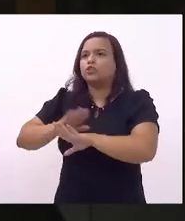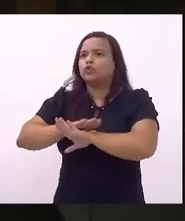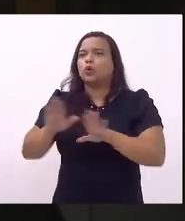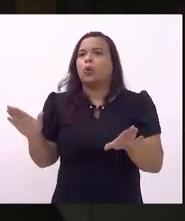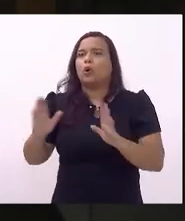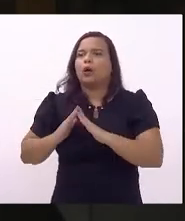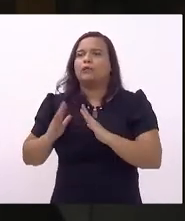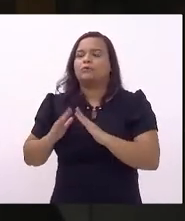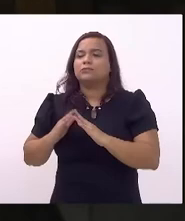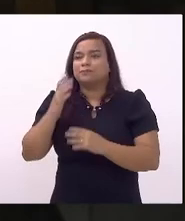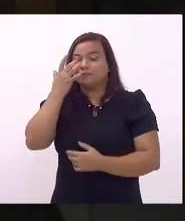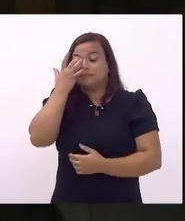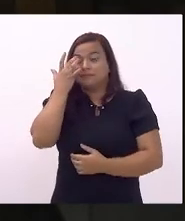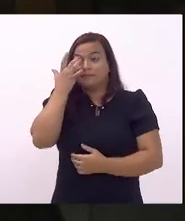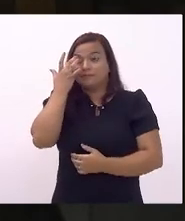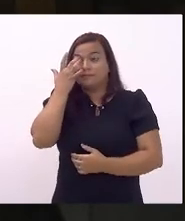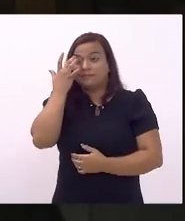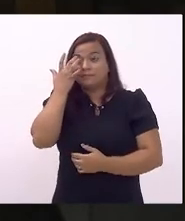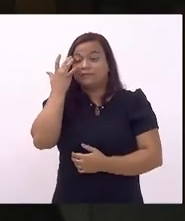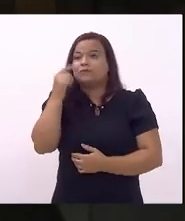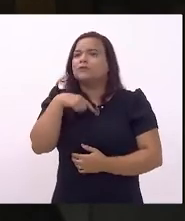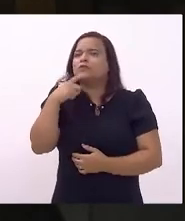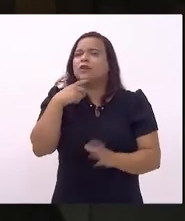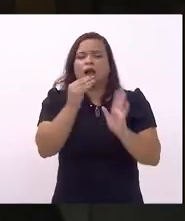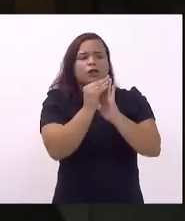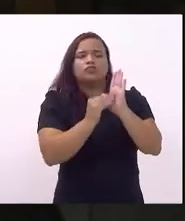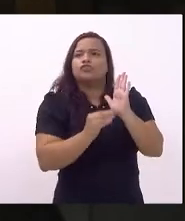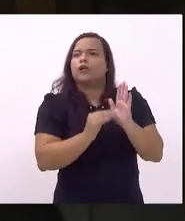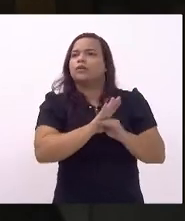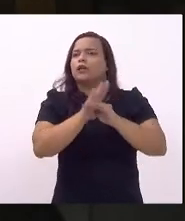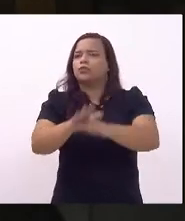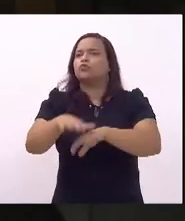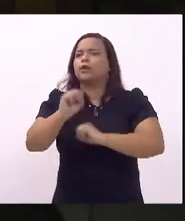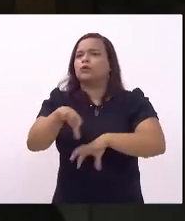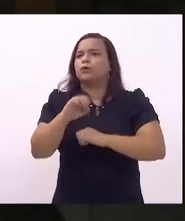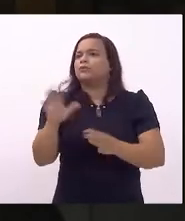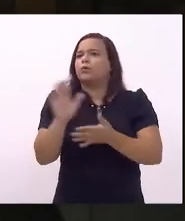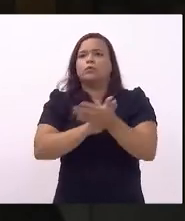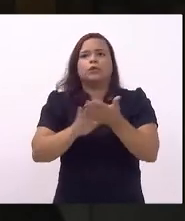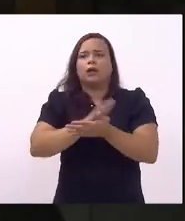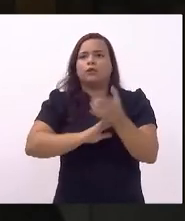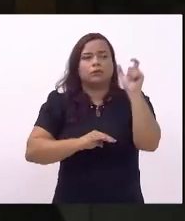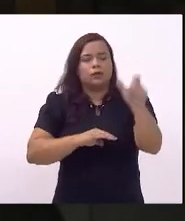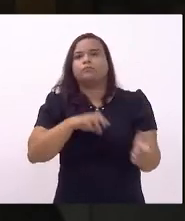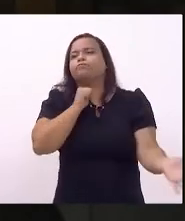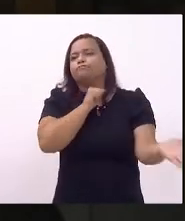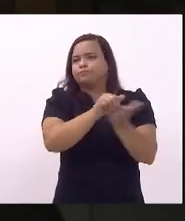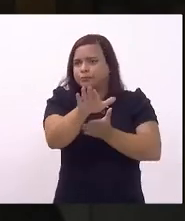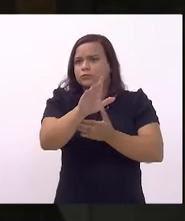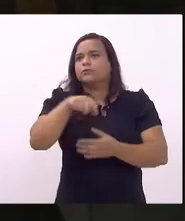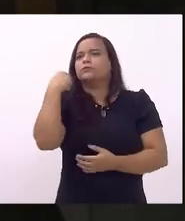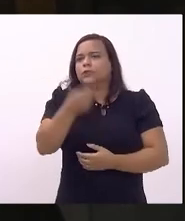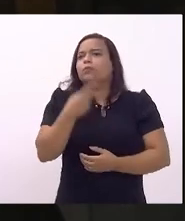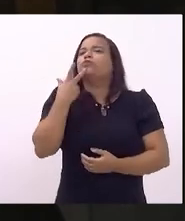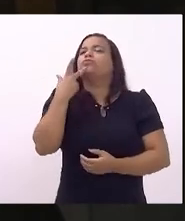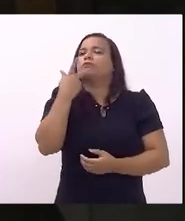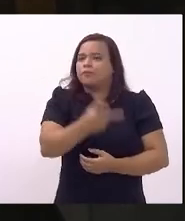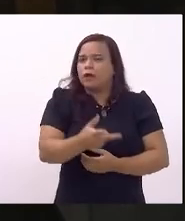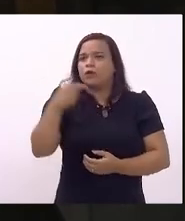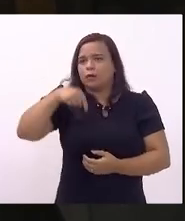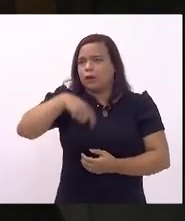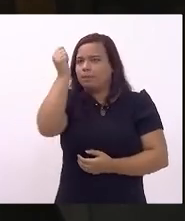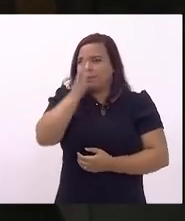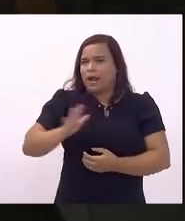que não conseguiu ter nenhuma agenda que apontasse para a educação ele caiu repito após afirmar que brasileiros eram